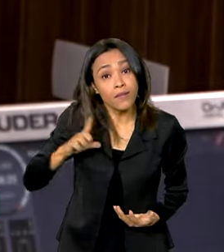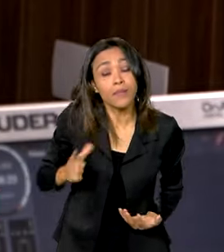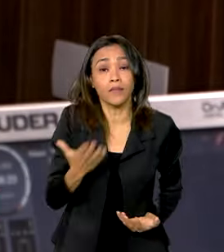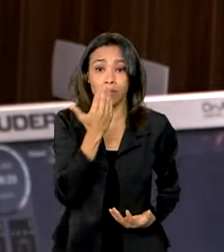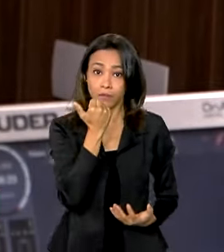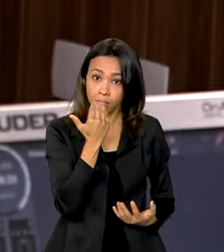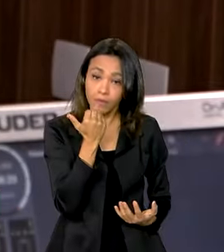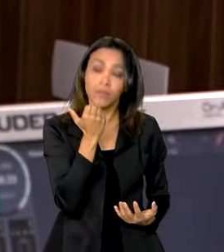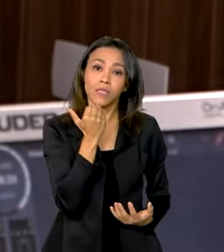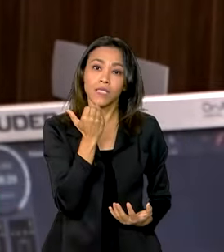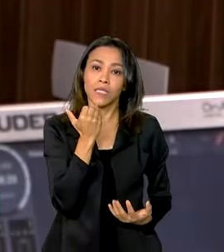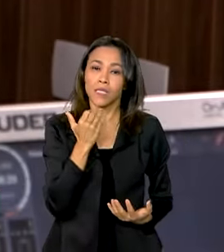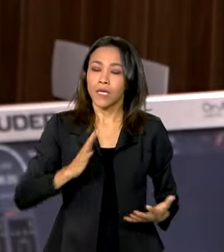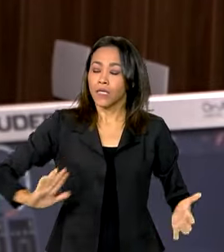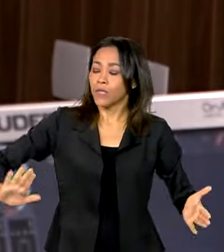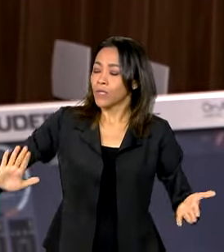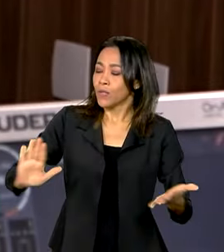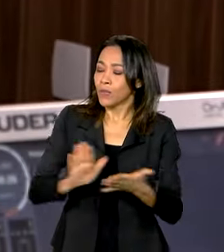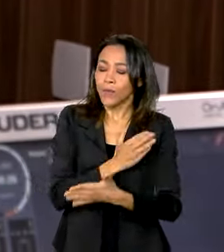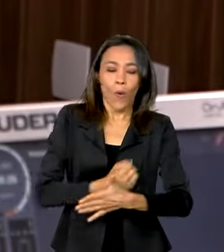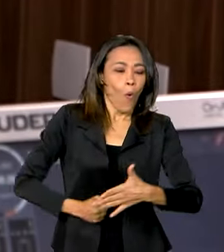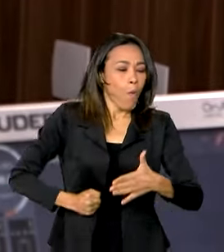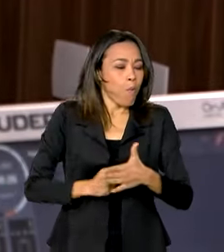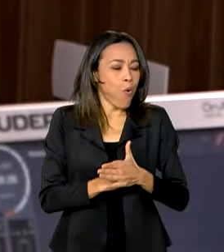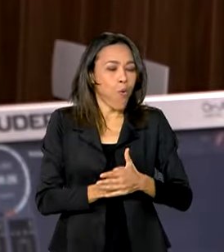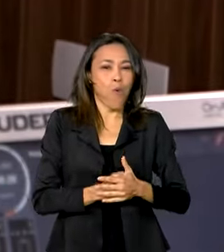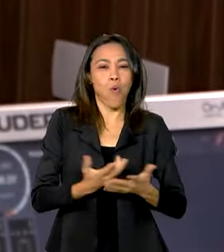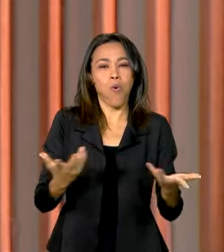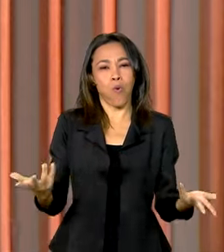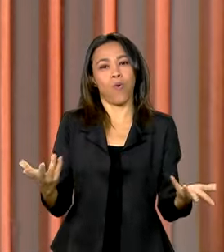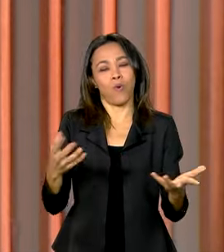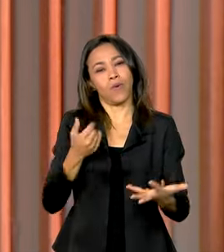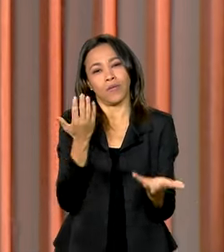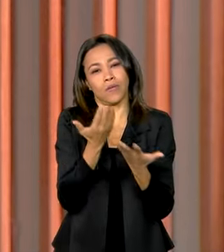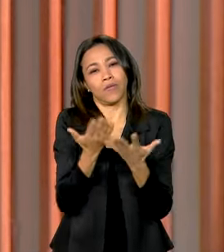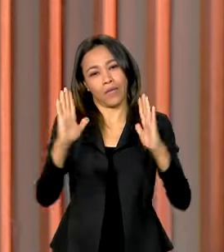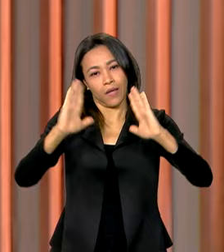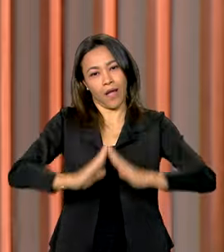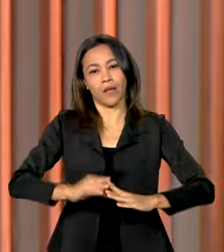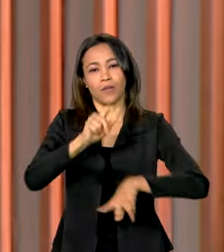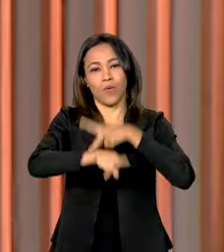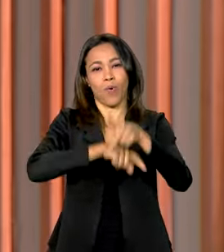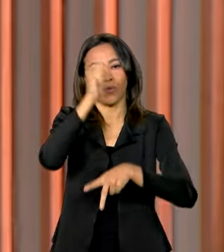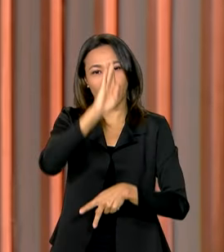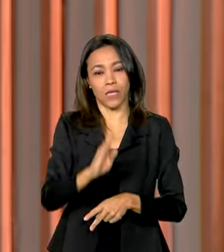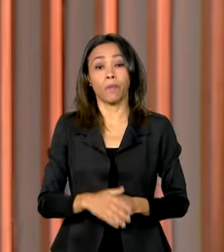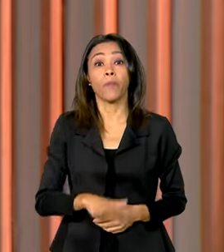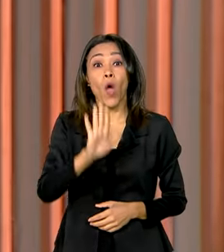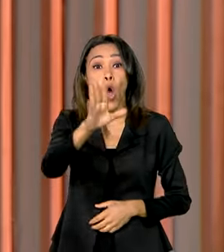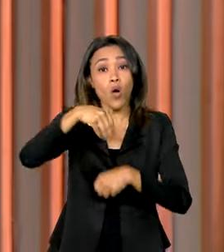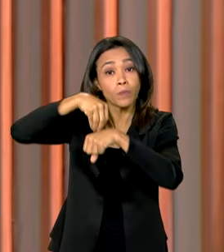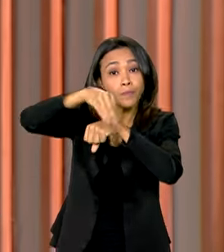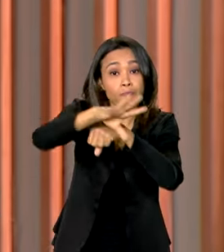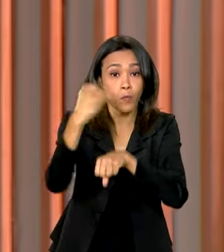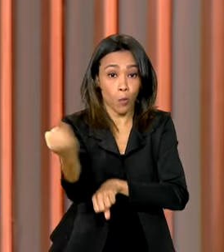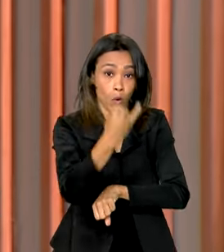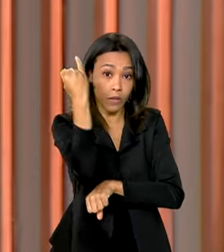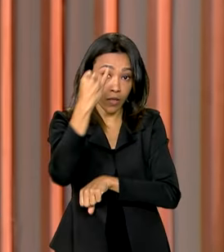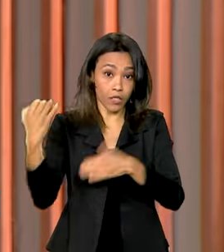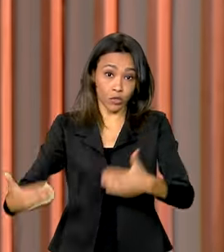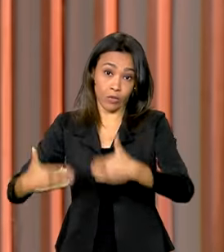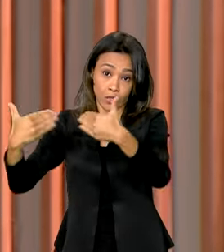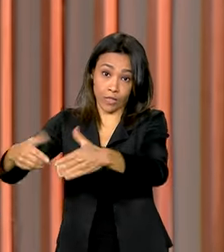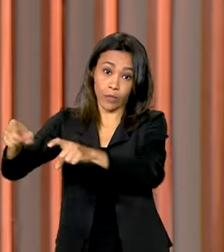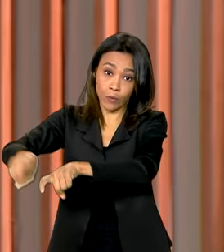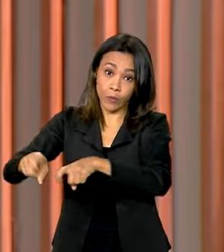farta e de qualidade na mesa do povo brasileiro. E um anúncio importante do Ministério da Agricultura. O